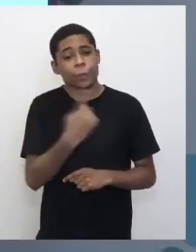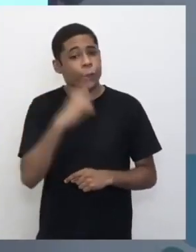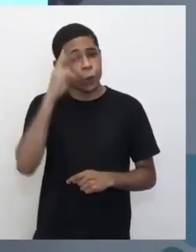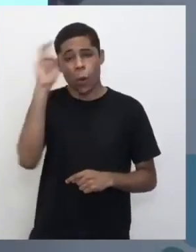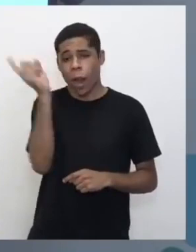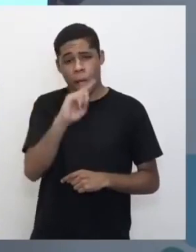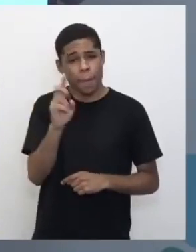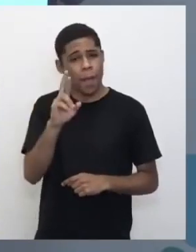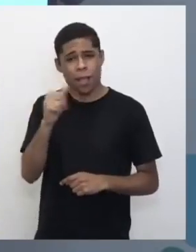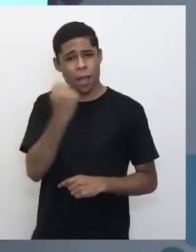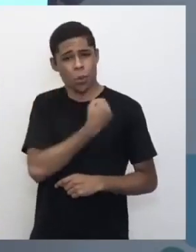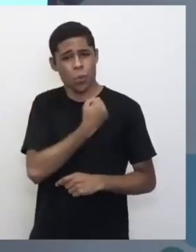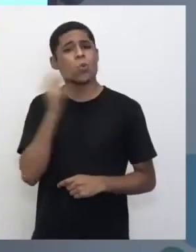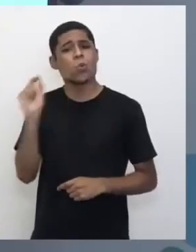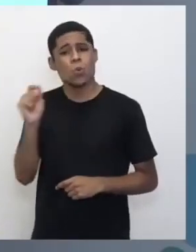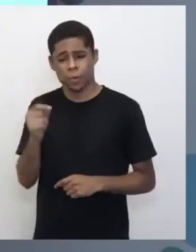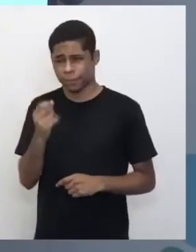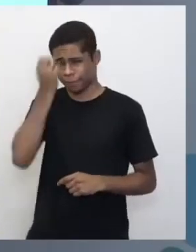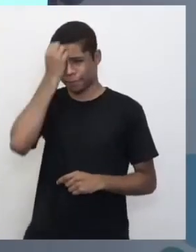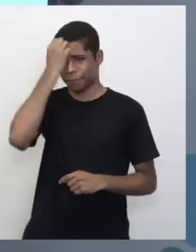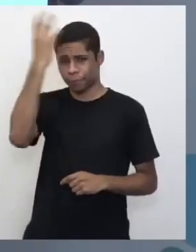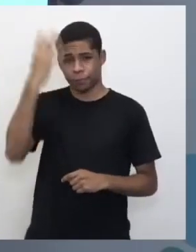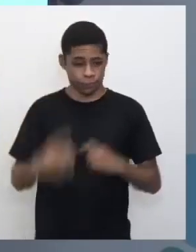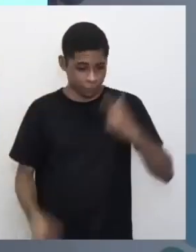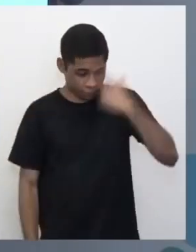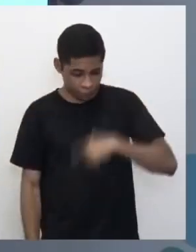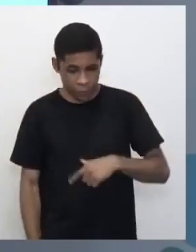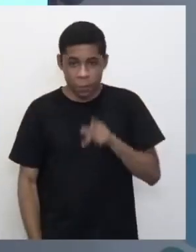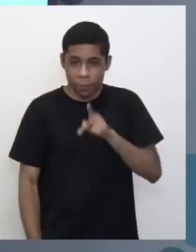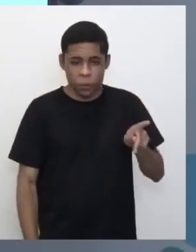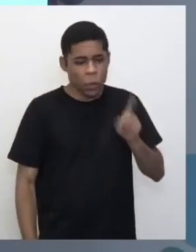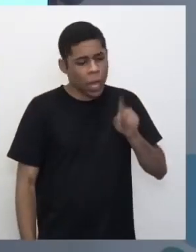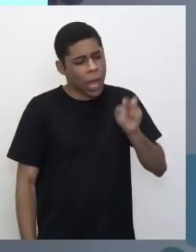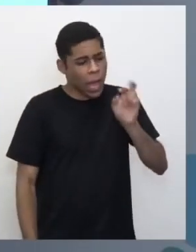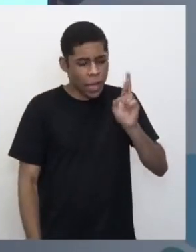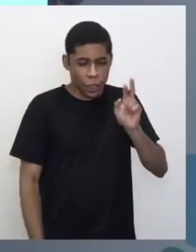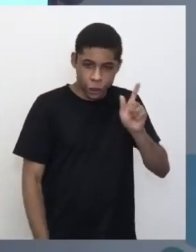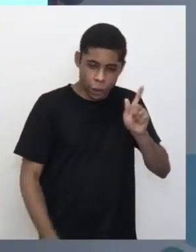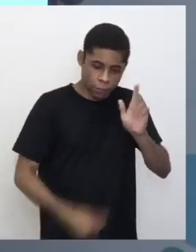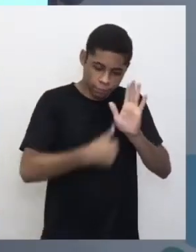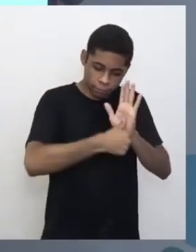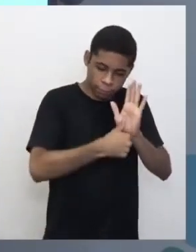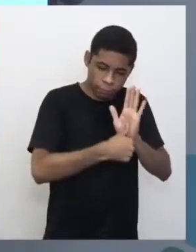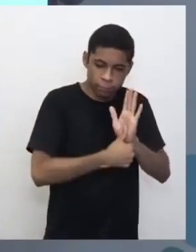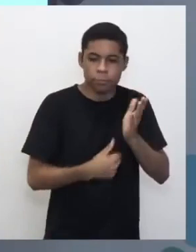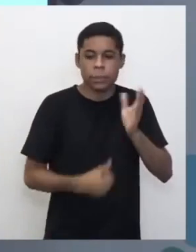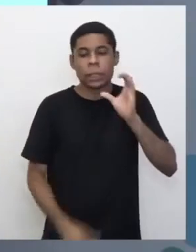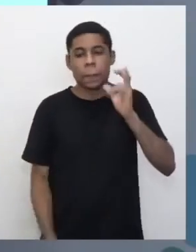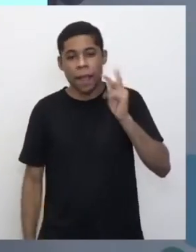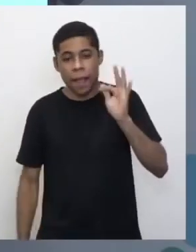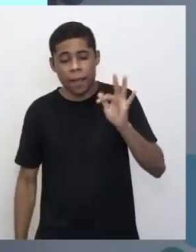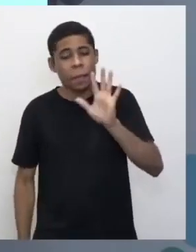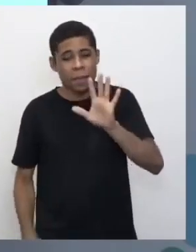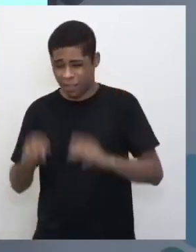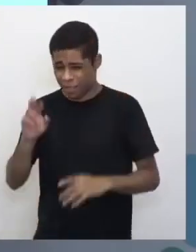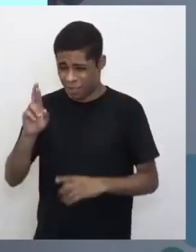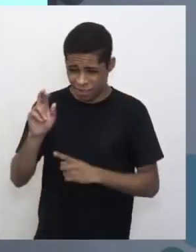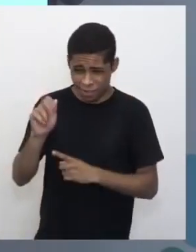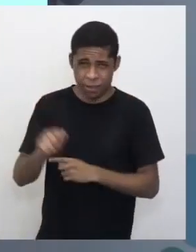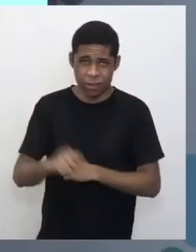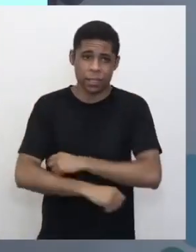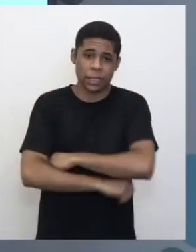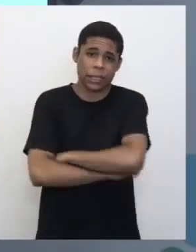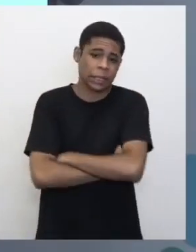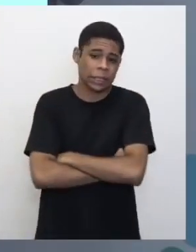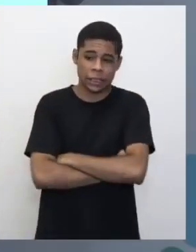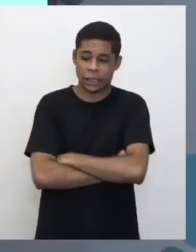o número do R.A. Porque não é para a gente que é professora, é o RG, né? Normalmente a já tem ali de cabeça. Mas o número do R.A. é algo muito